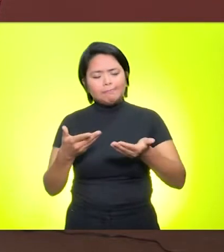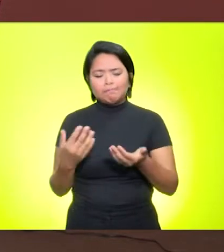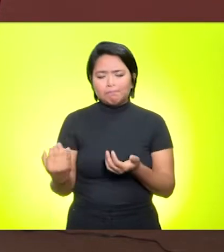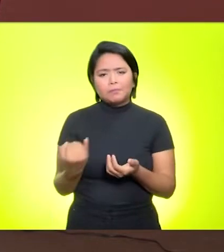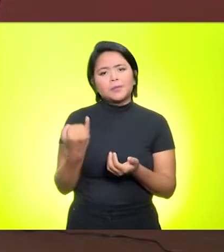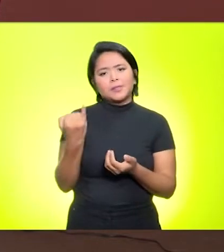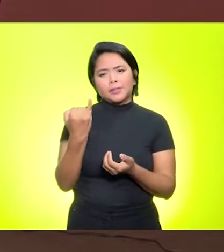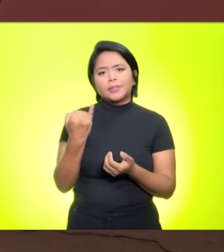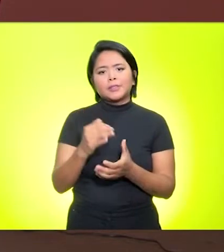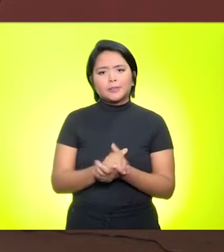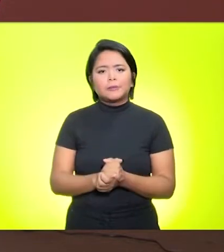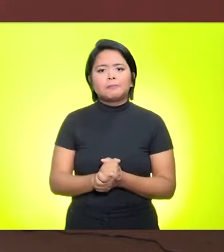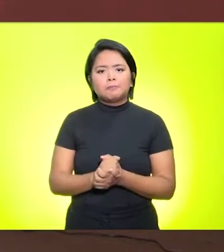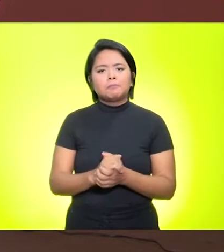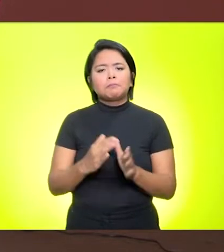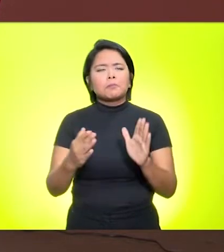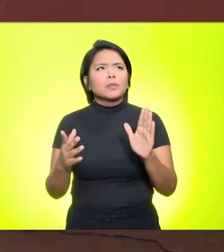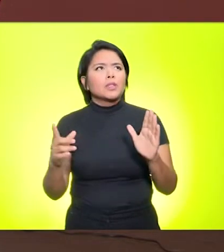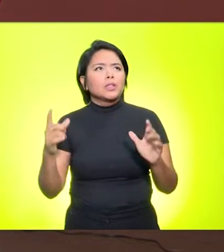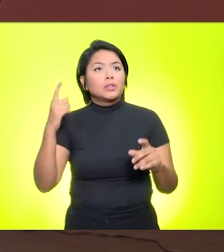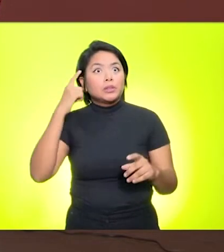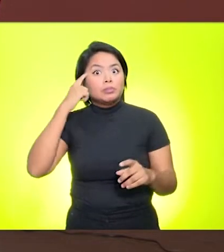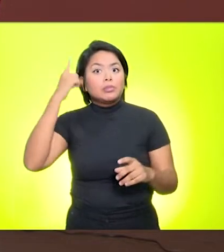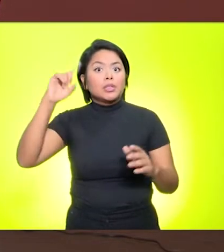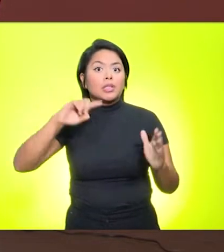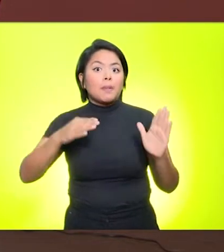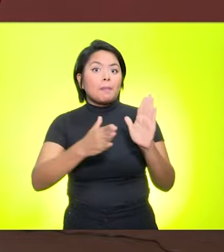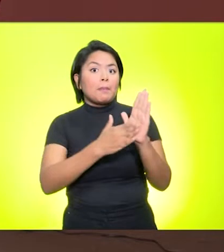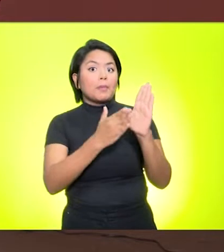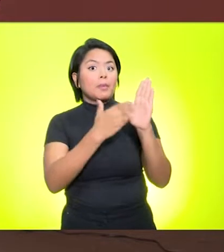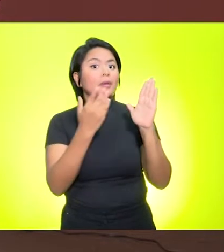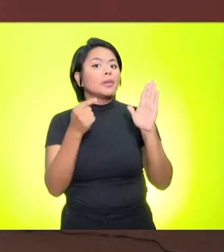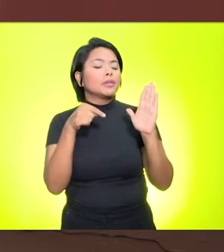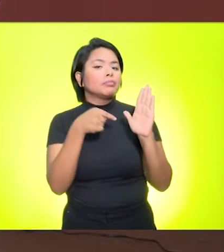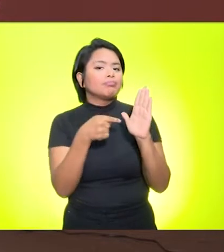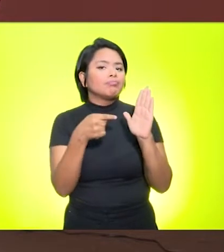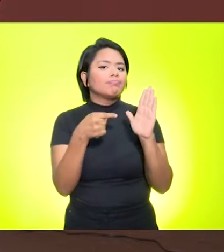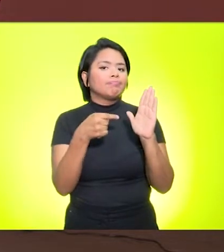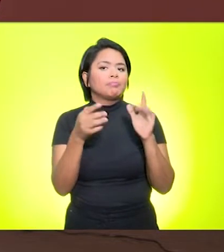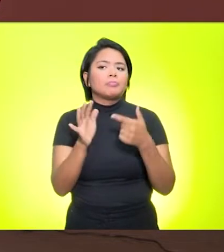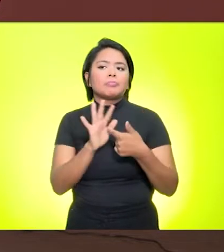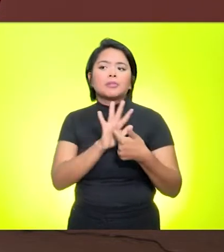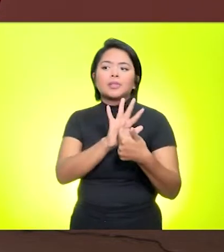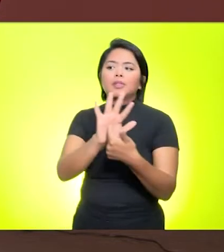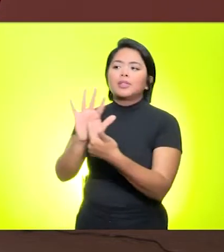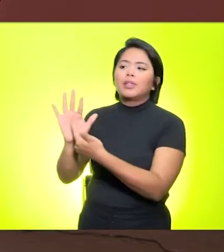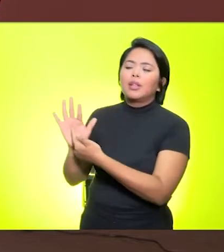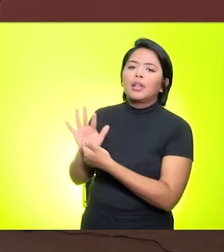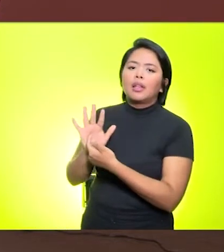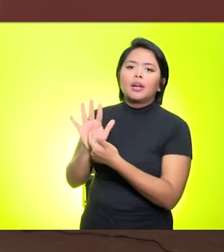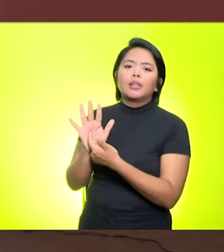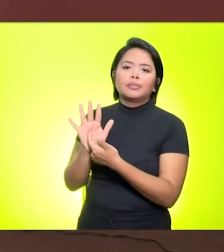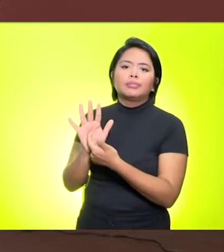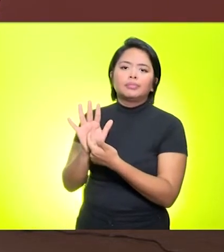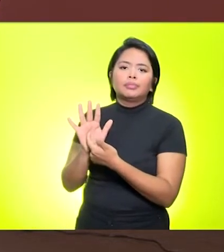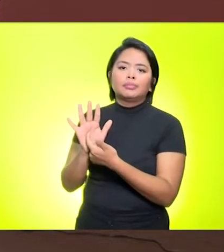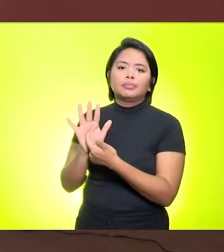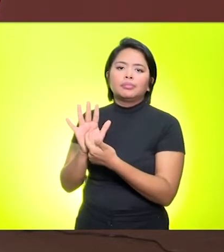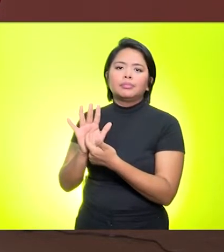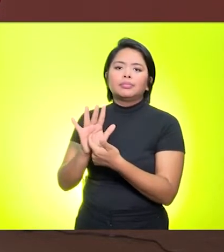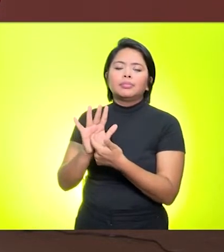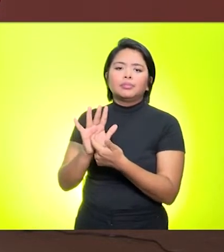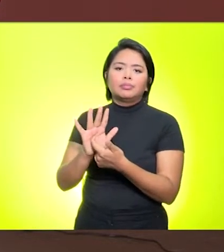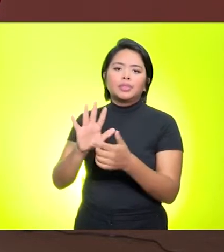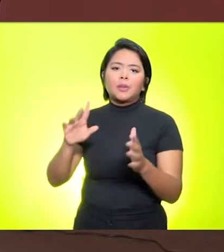significativa, para montar uma proposta e essa proposta ser apresentada e ser implementada na